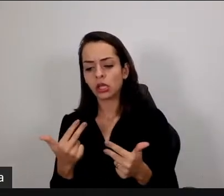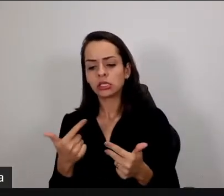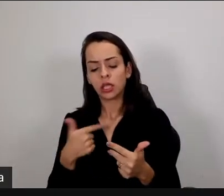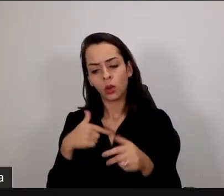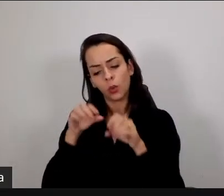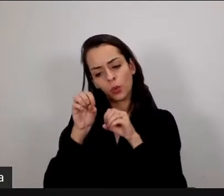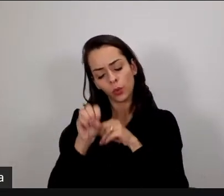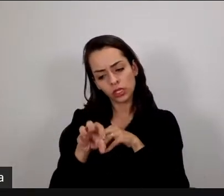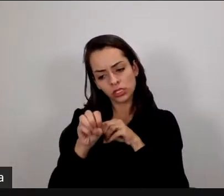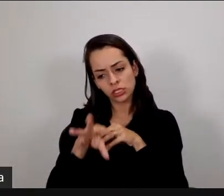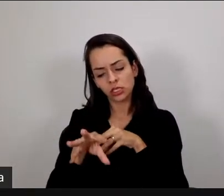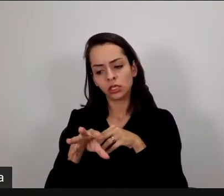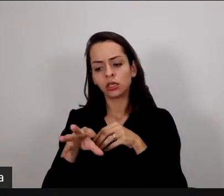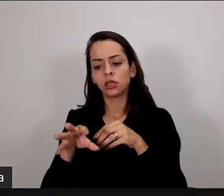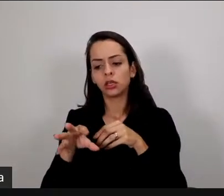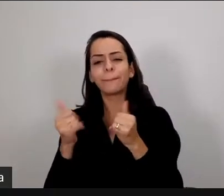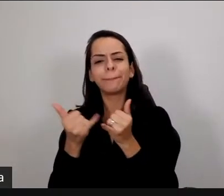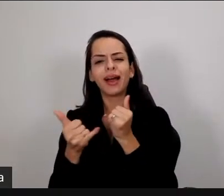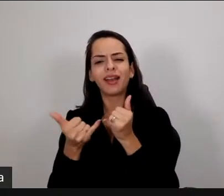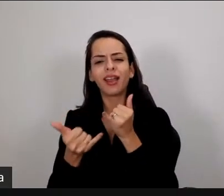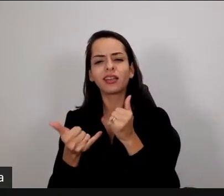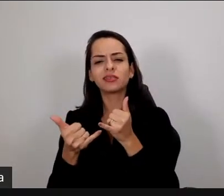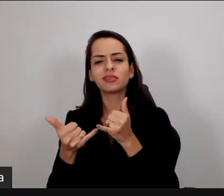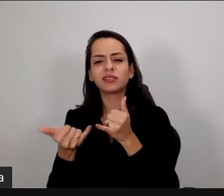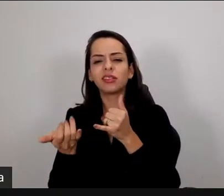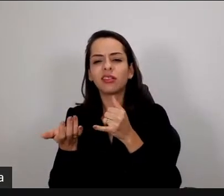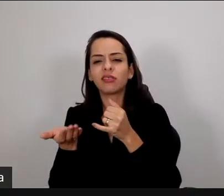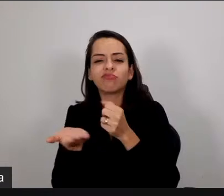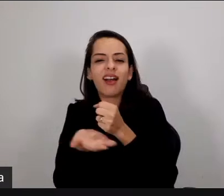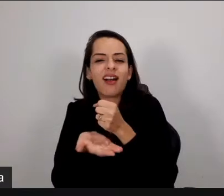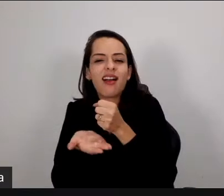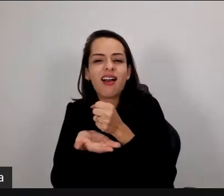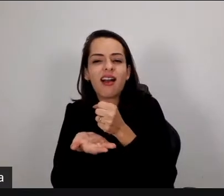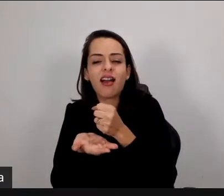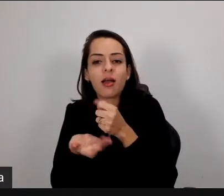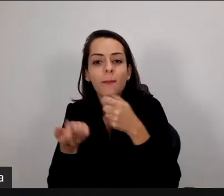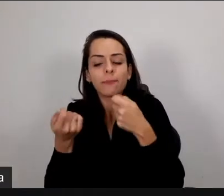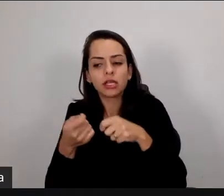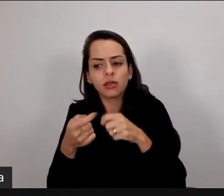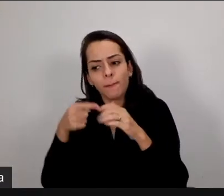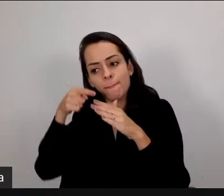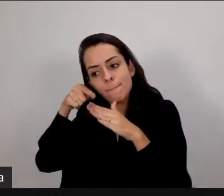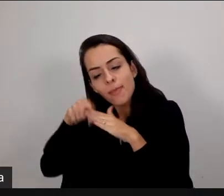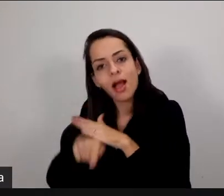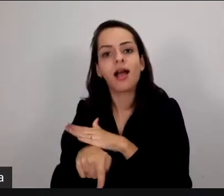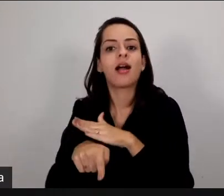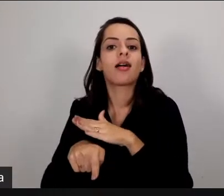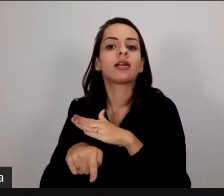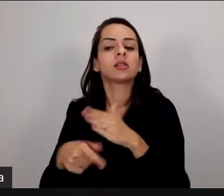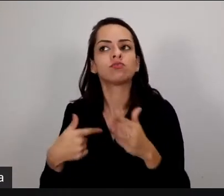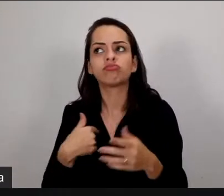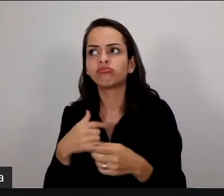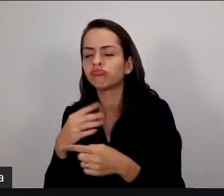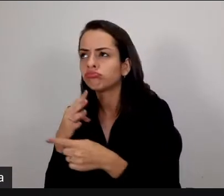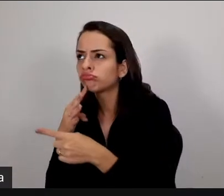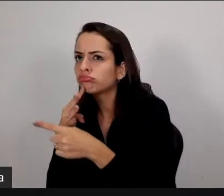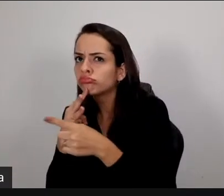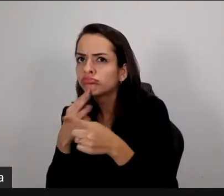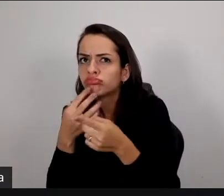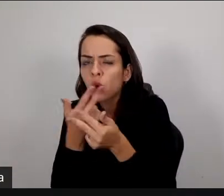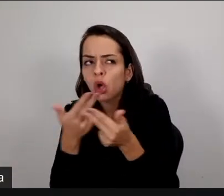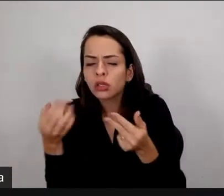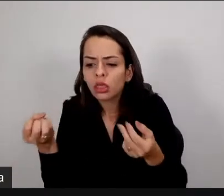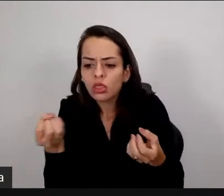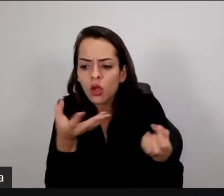então eu poderia ir além e ter melhores resultados, conheci novos horizontes, novas possibilidades,